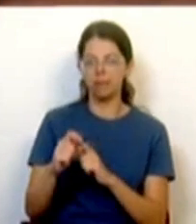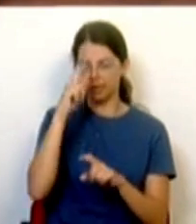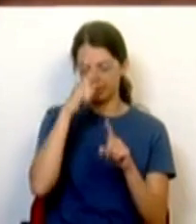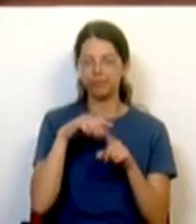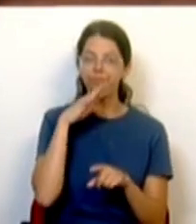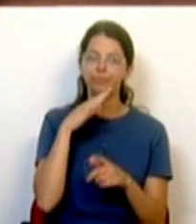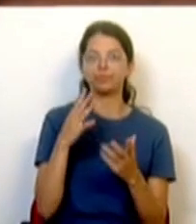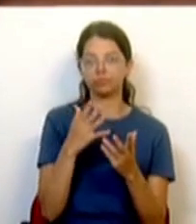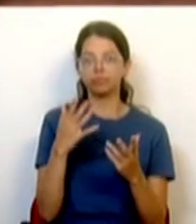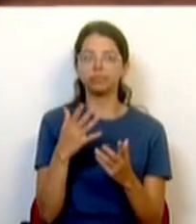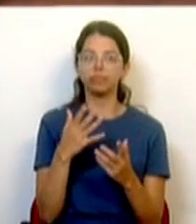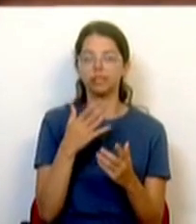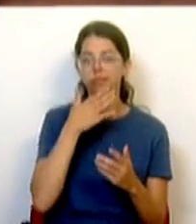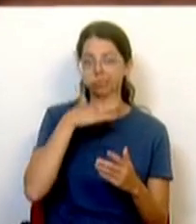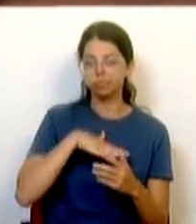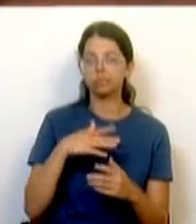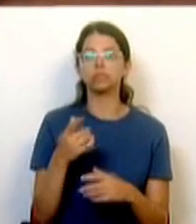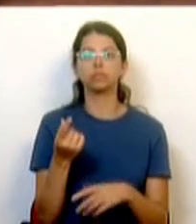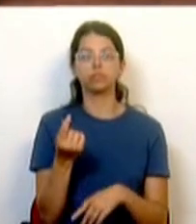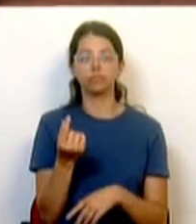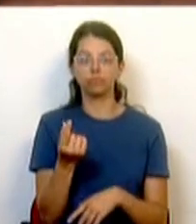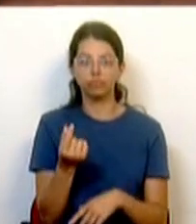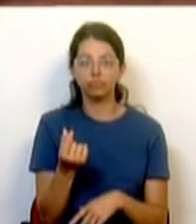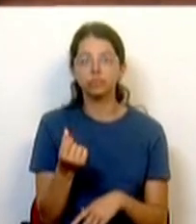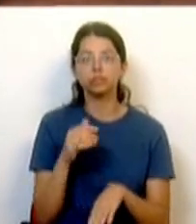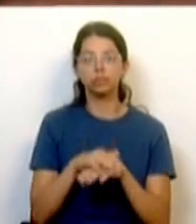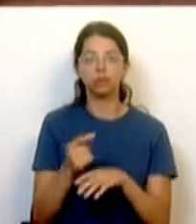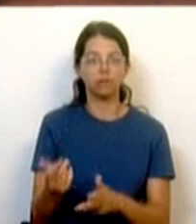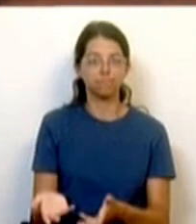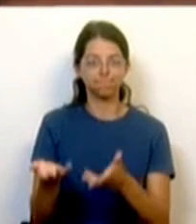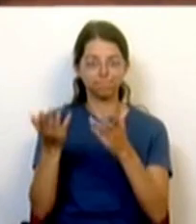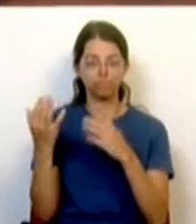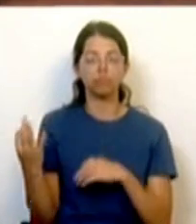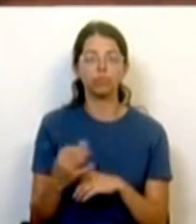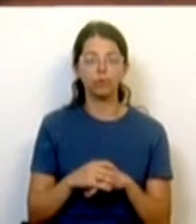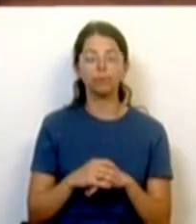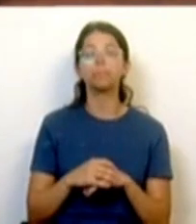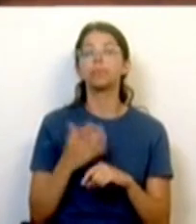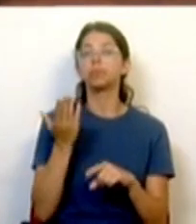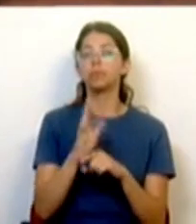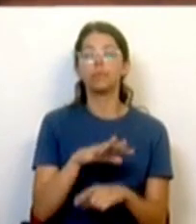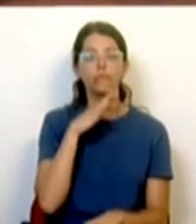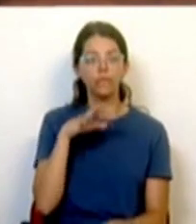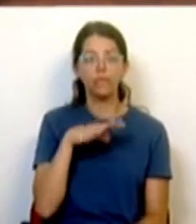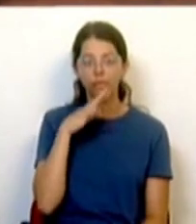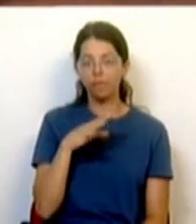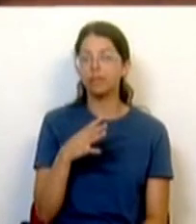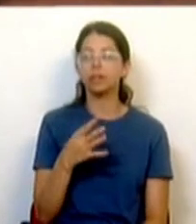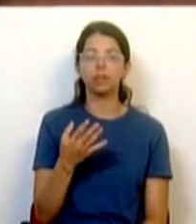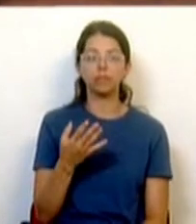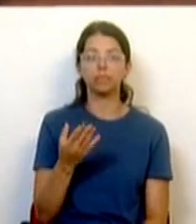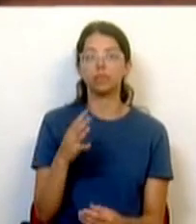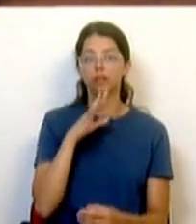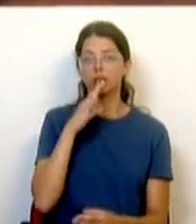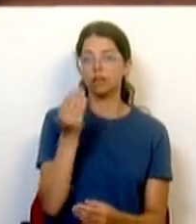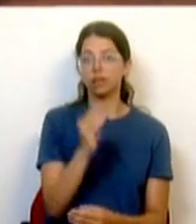fazerem face aos custos associados à inflação, em que, por exemplo, numa família com duas